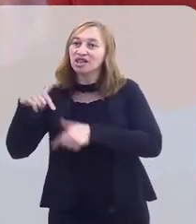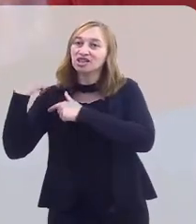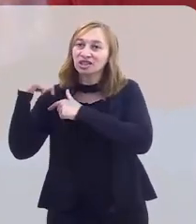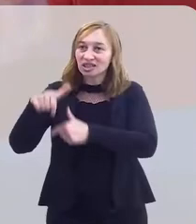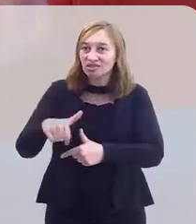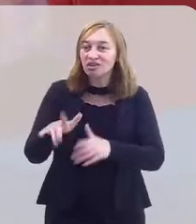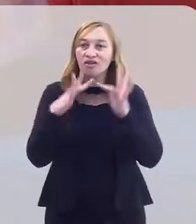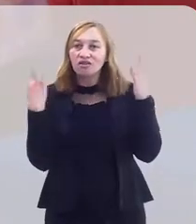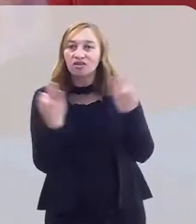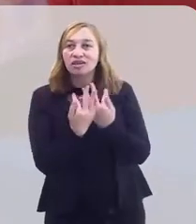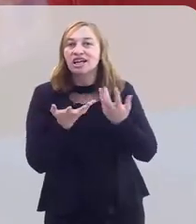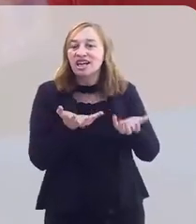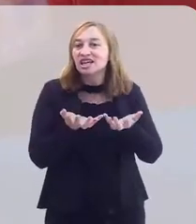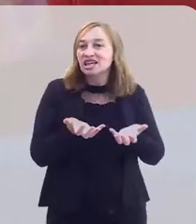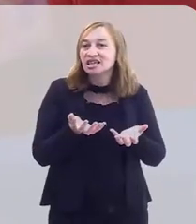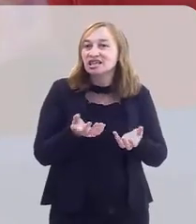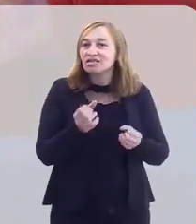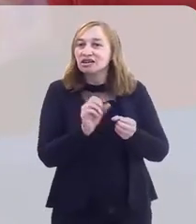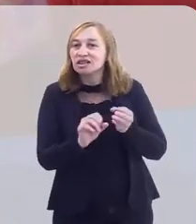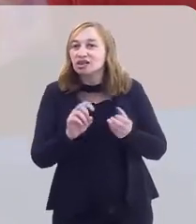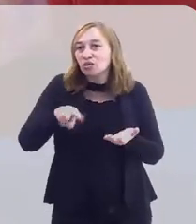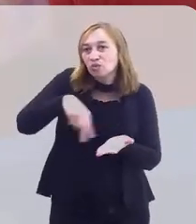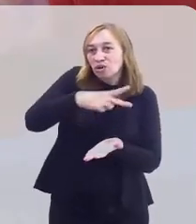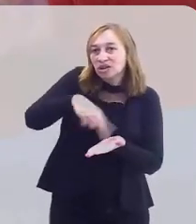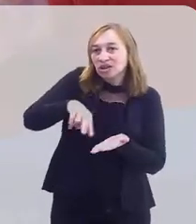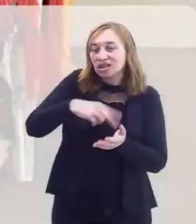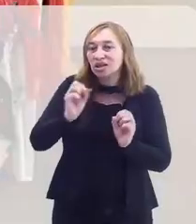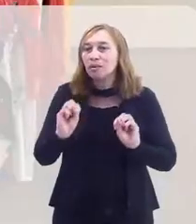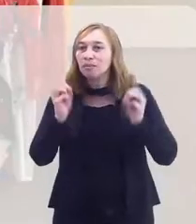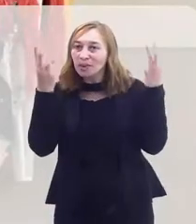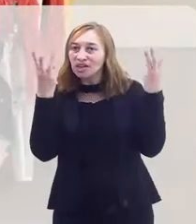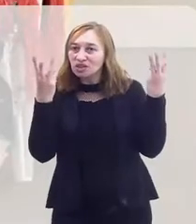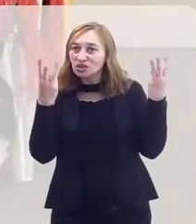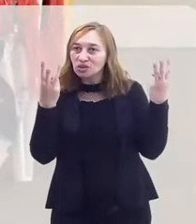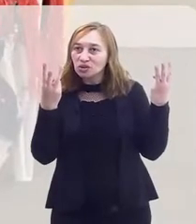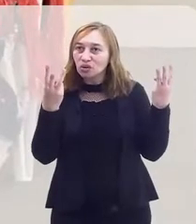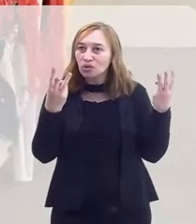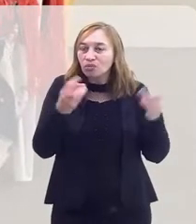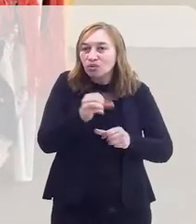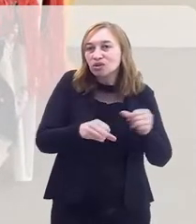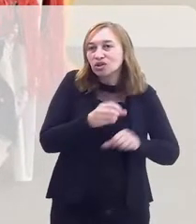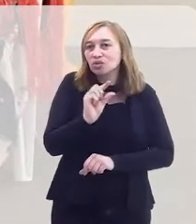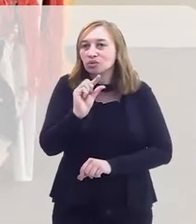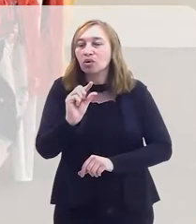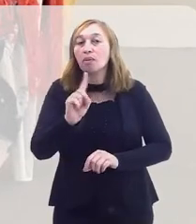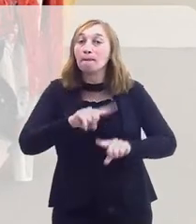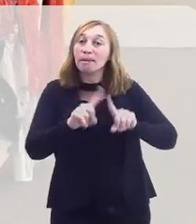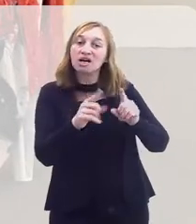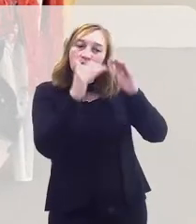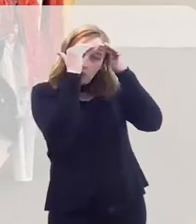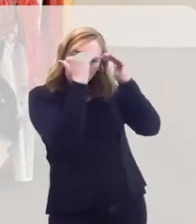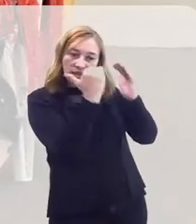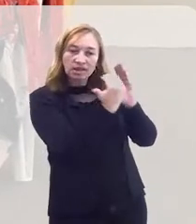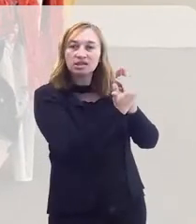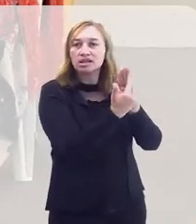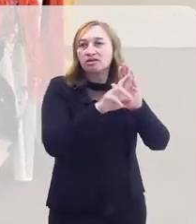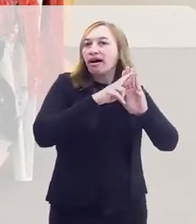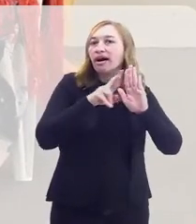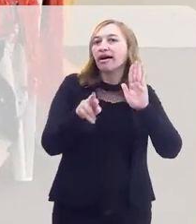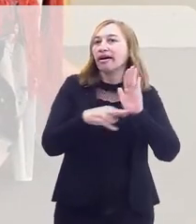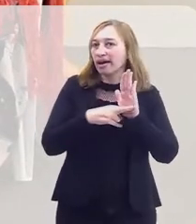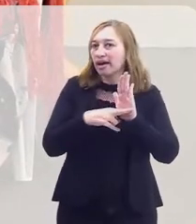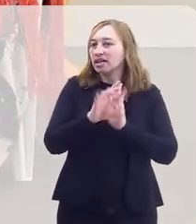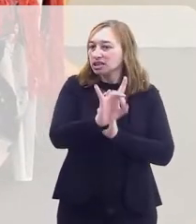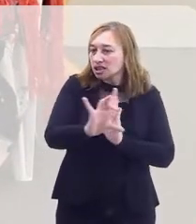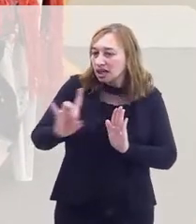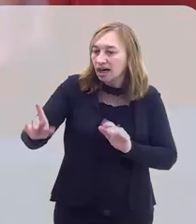tradicional, mais para a família, ela quis fazer uma dança para show, estilizando. Claro que obedecendo as